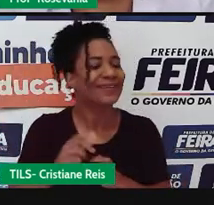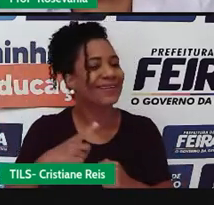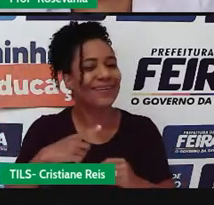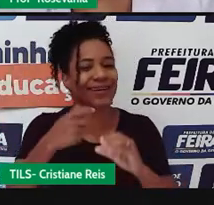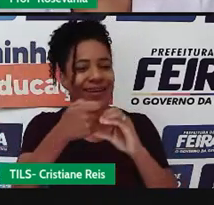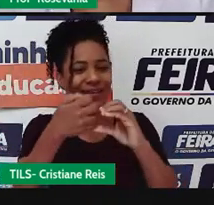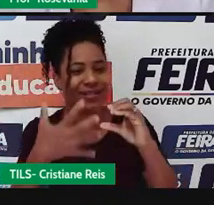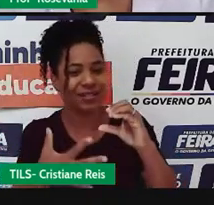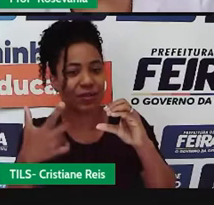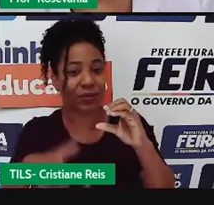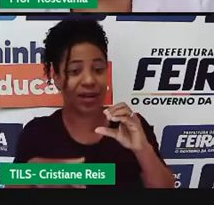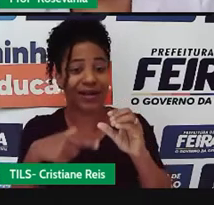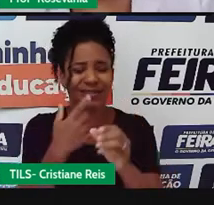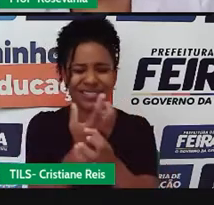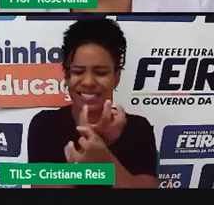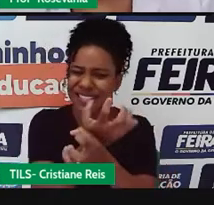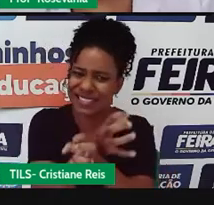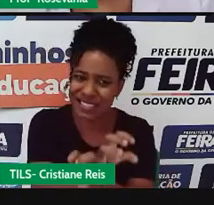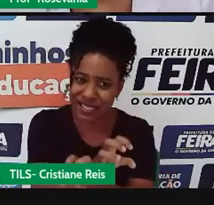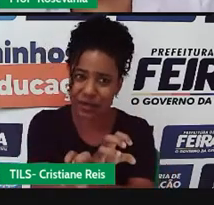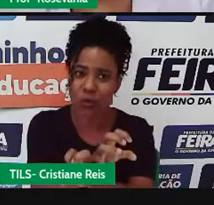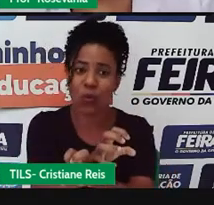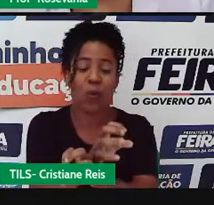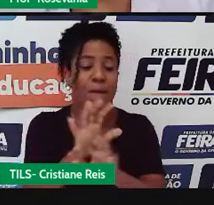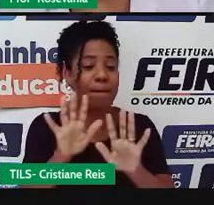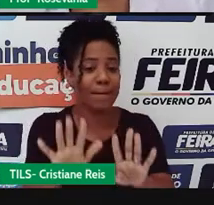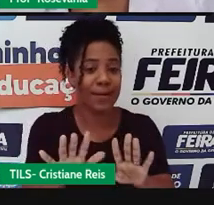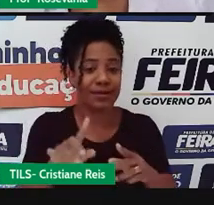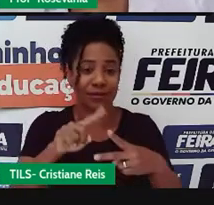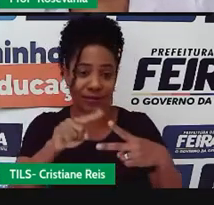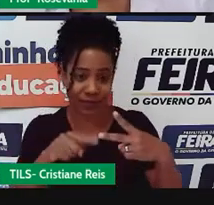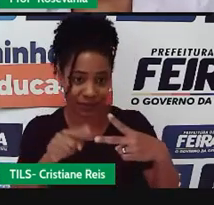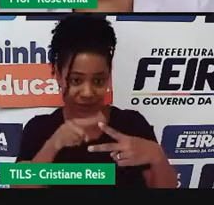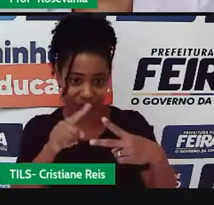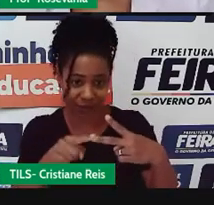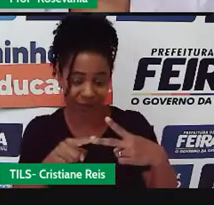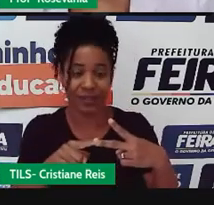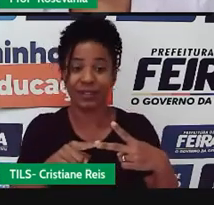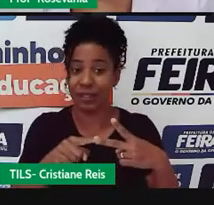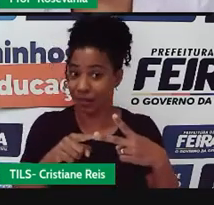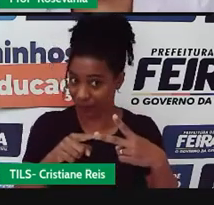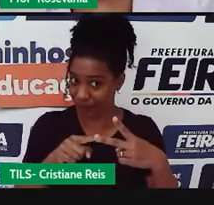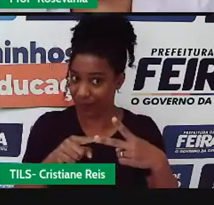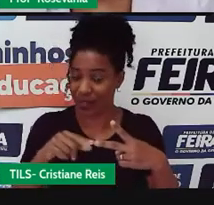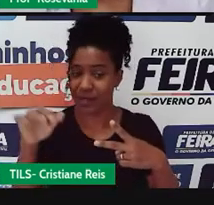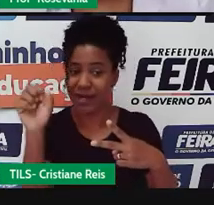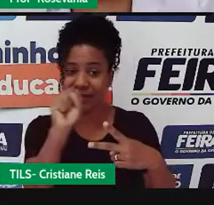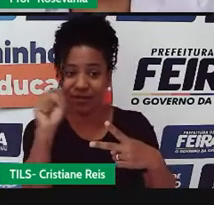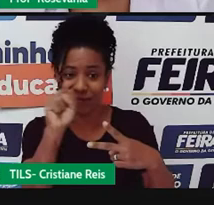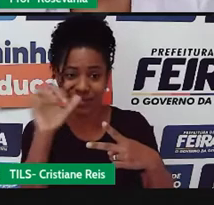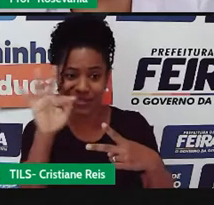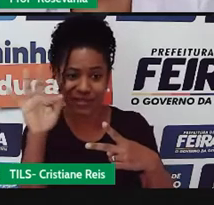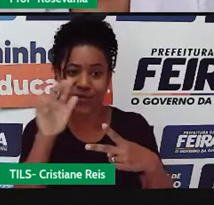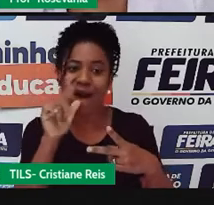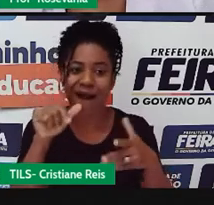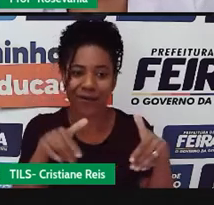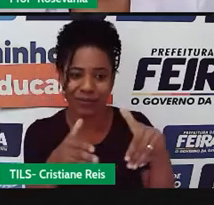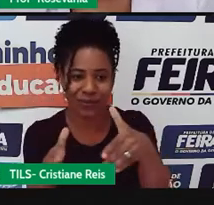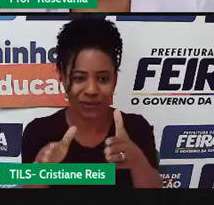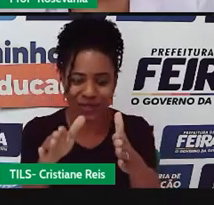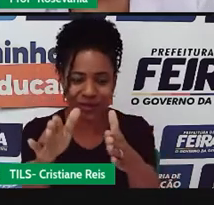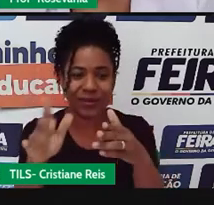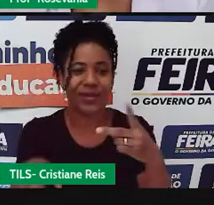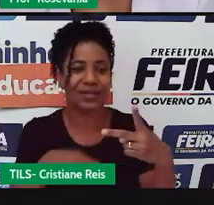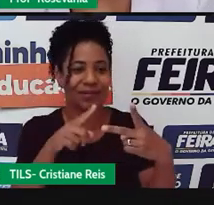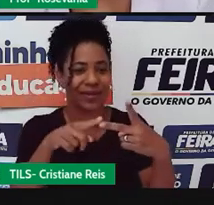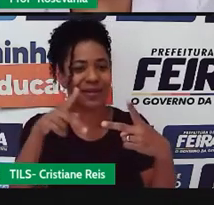de clima seco. Então, as duas bacias que predominam aí é a do rio São Francisco e a do rio Parnaíba, né, que é a nossa segunda